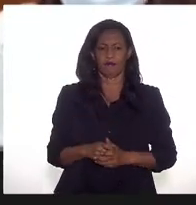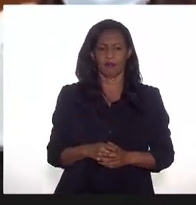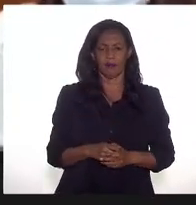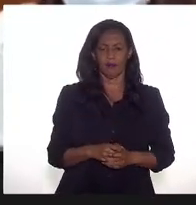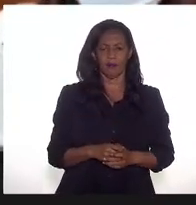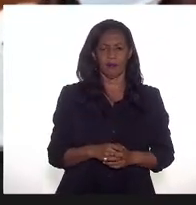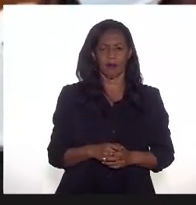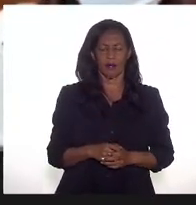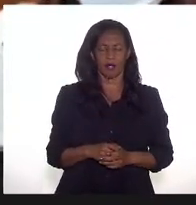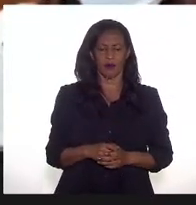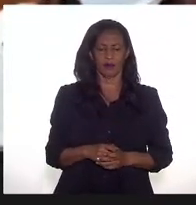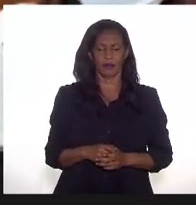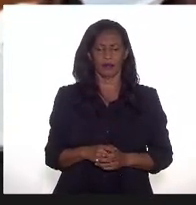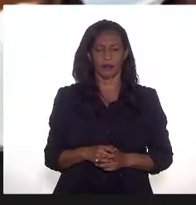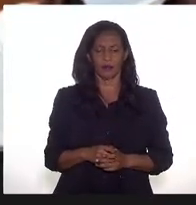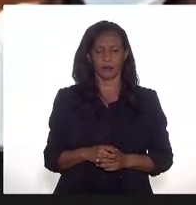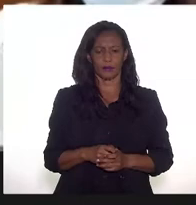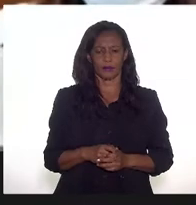determinada pelo